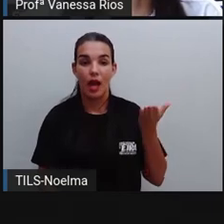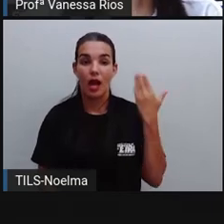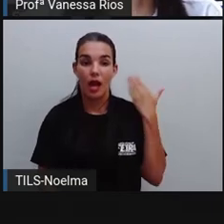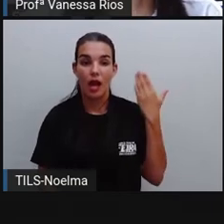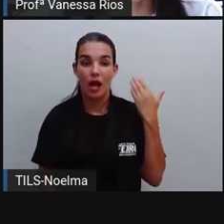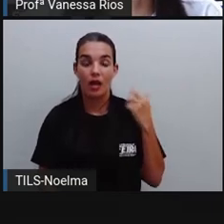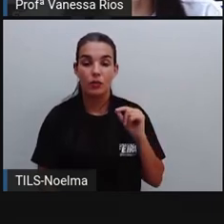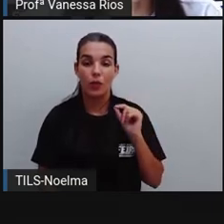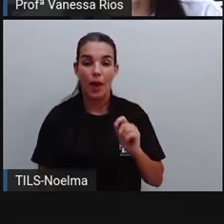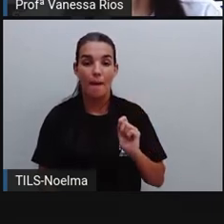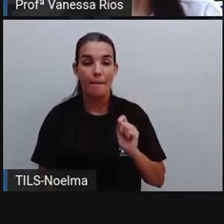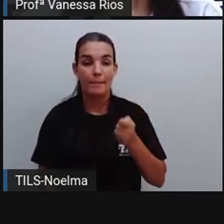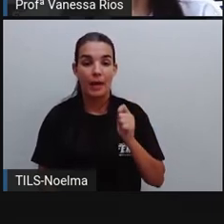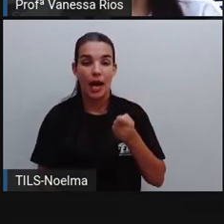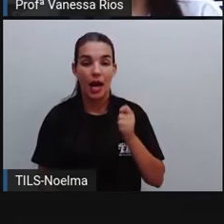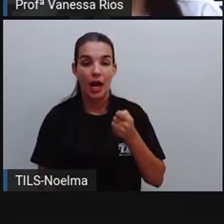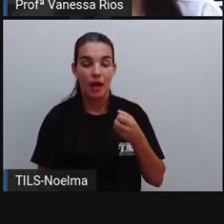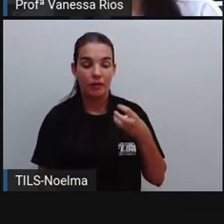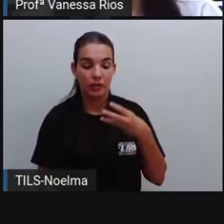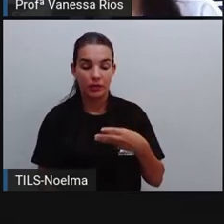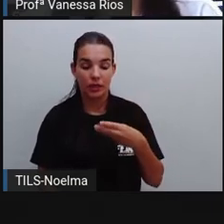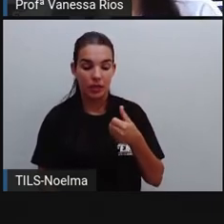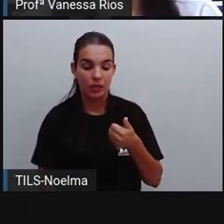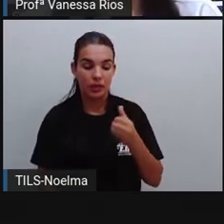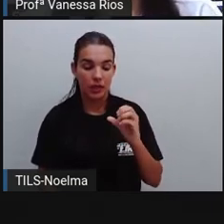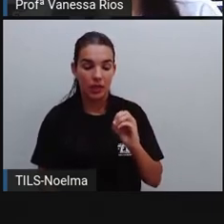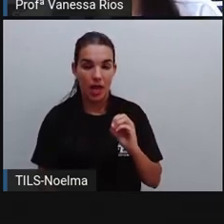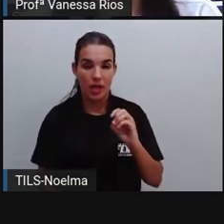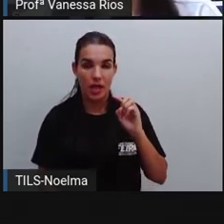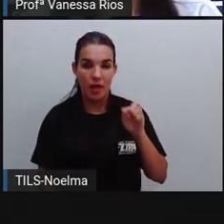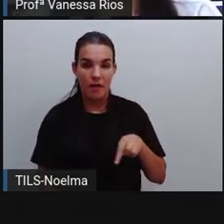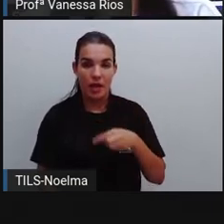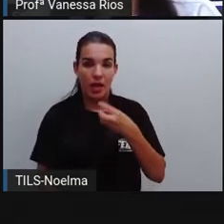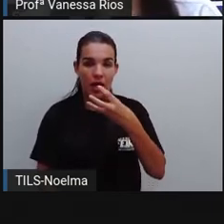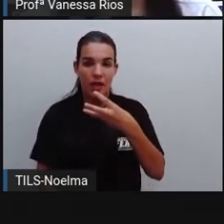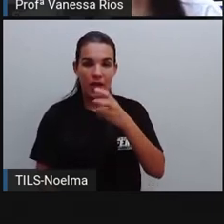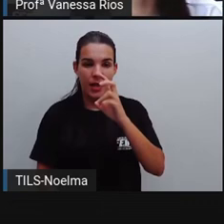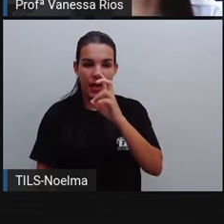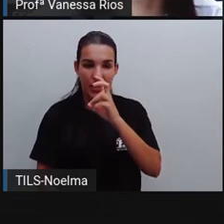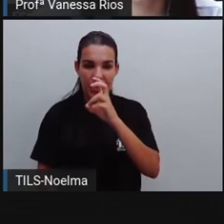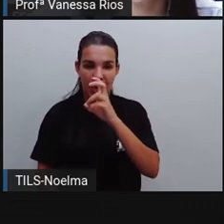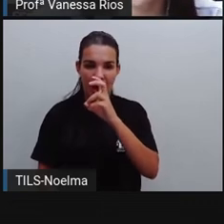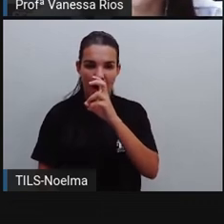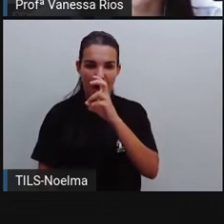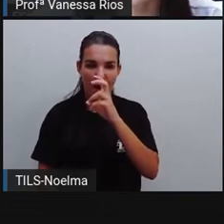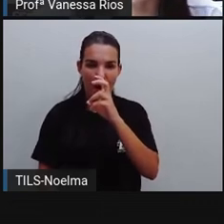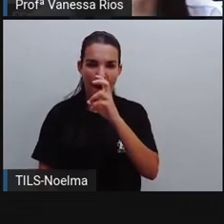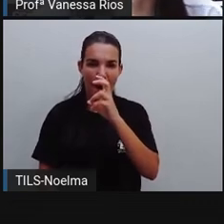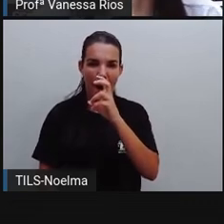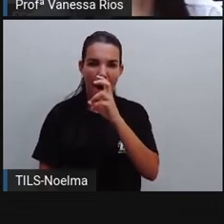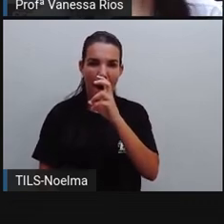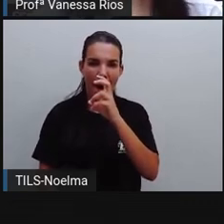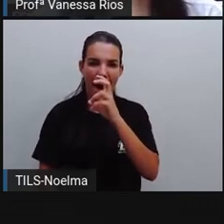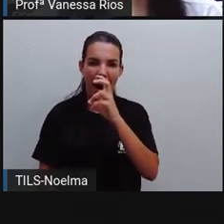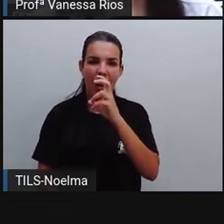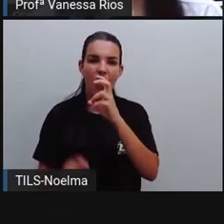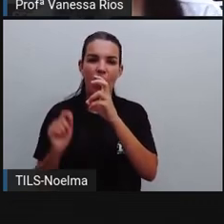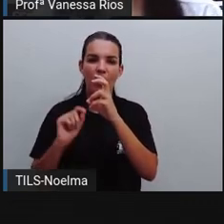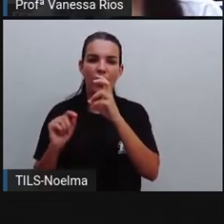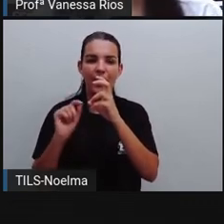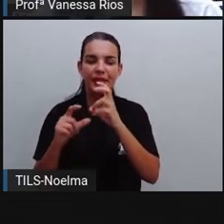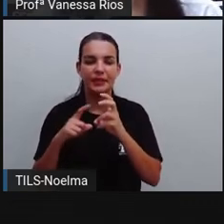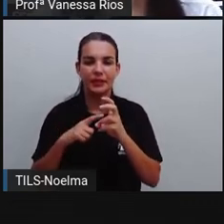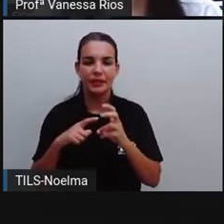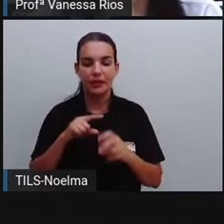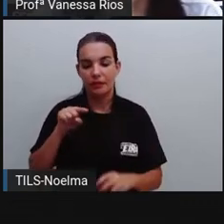né? Dá para explicar aí esse número, tanto R$ 310,35 quanto R 52,76. A gente observa